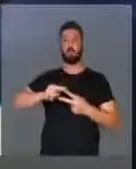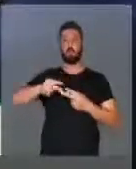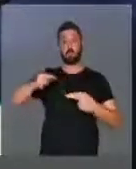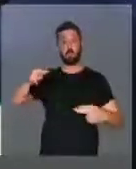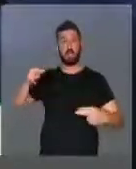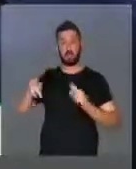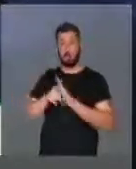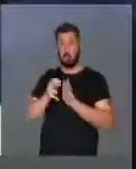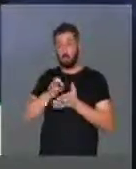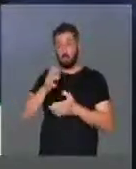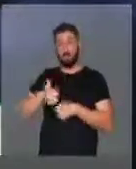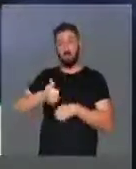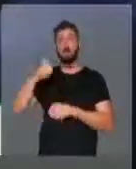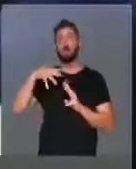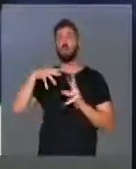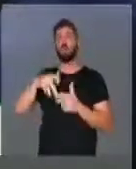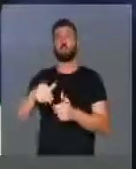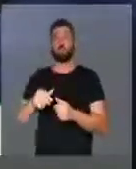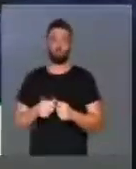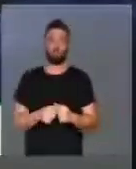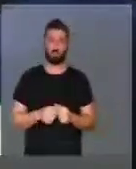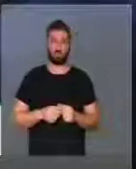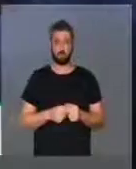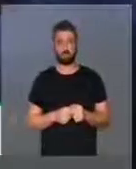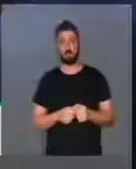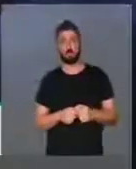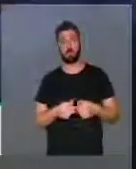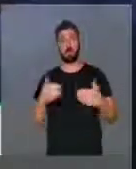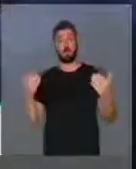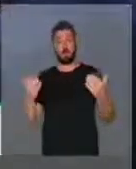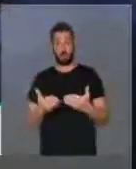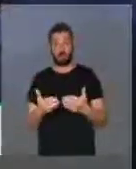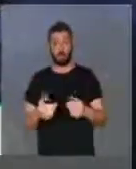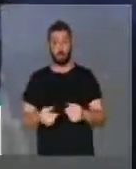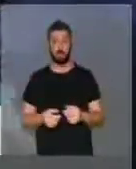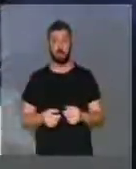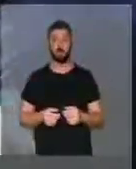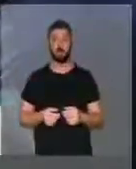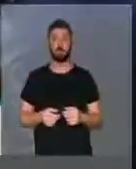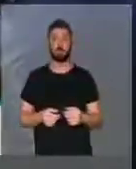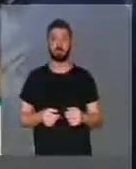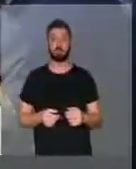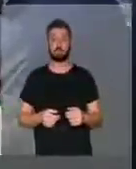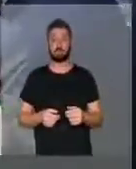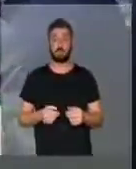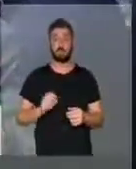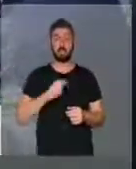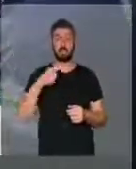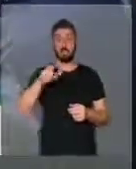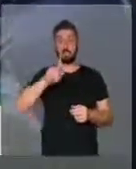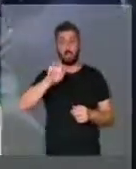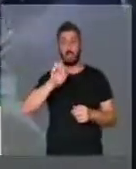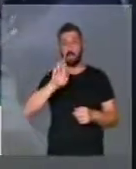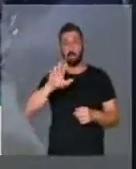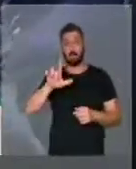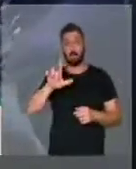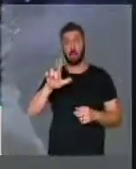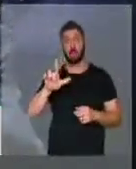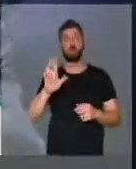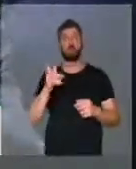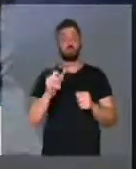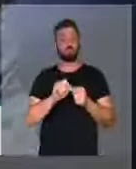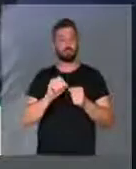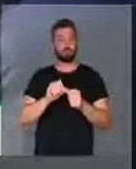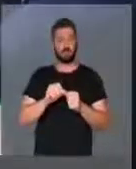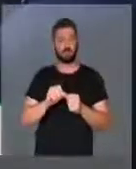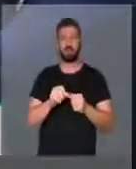mundo na questão de café conilão. E agora, para a região, São Gabriel da Palha já fazia o seu prêmio